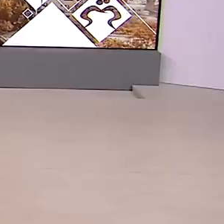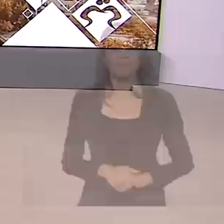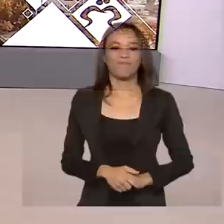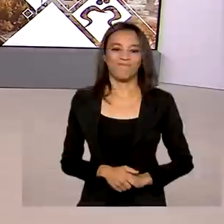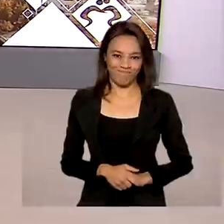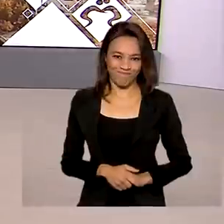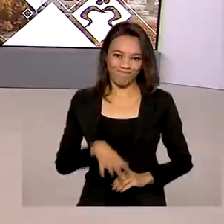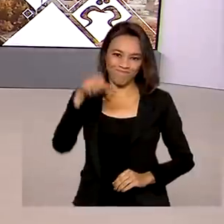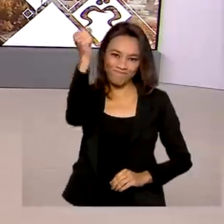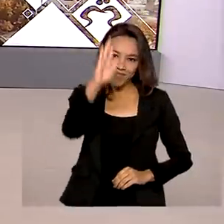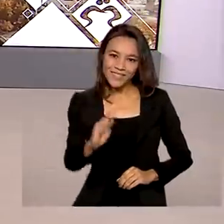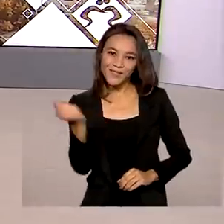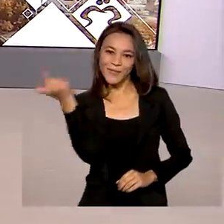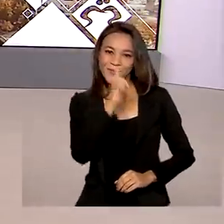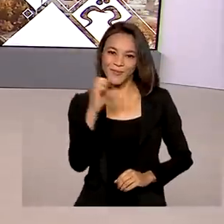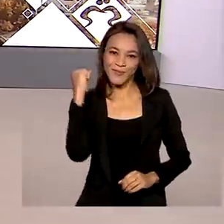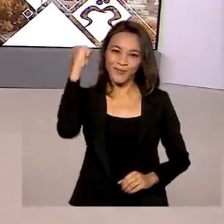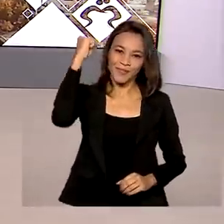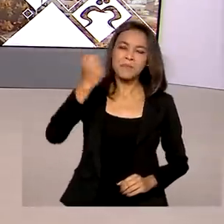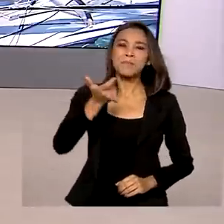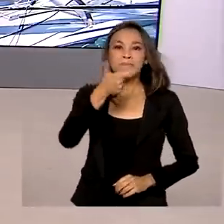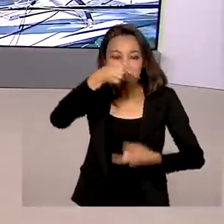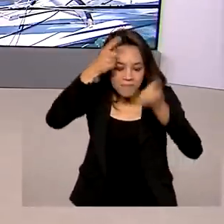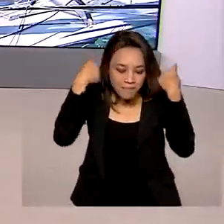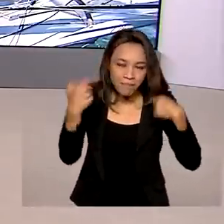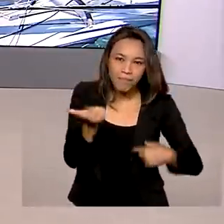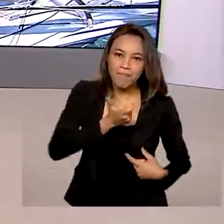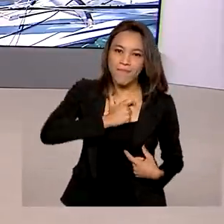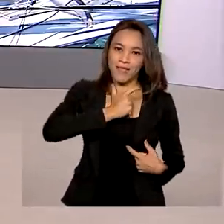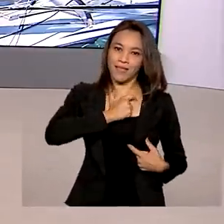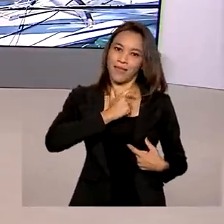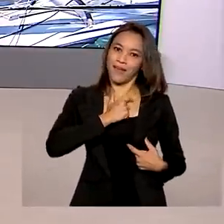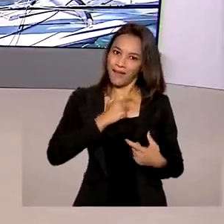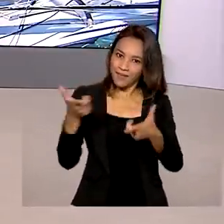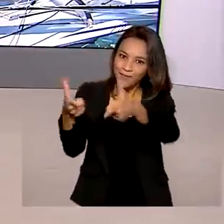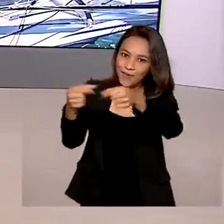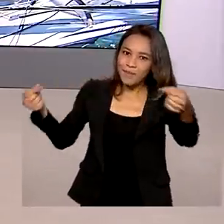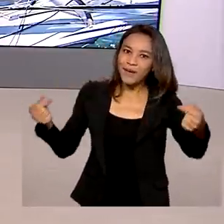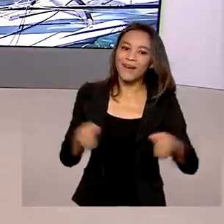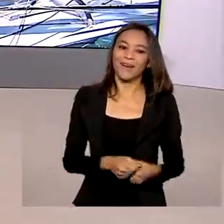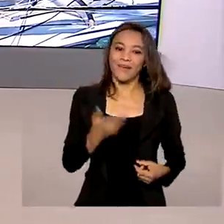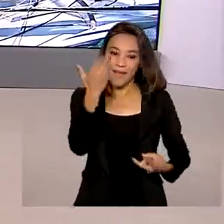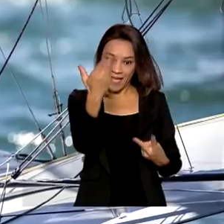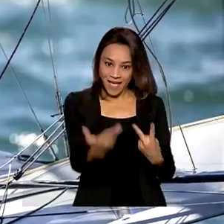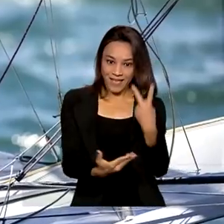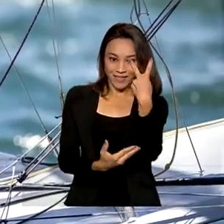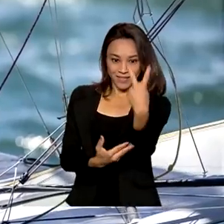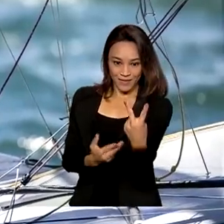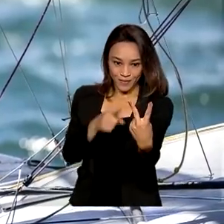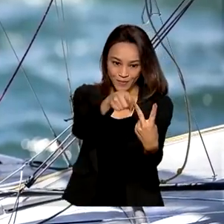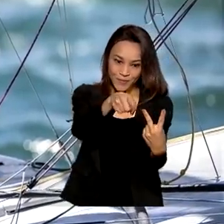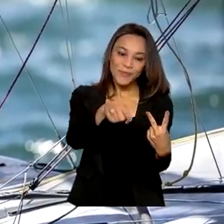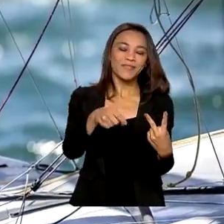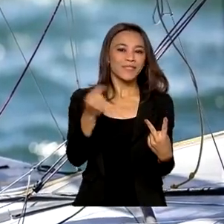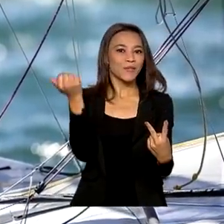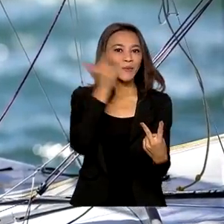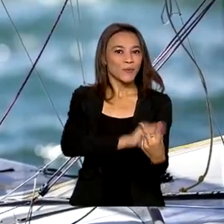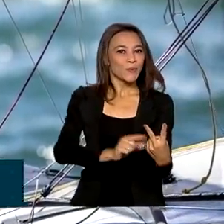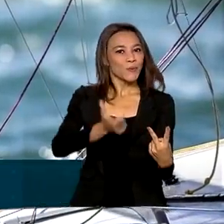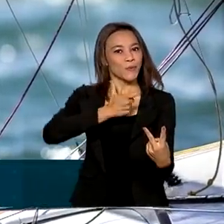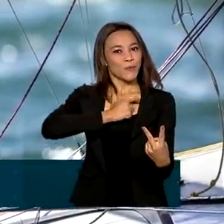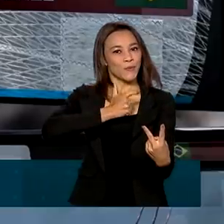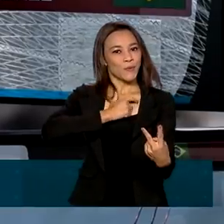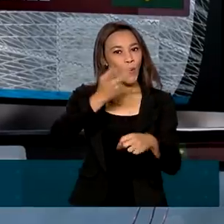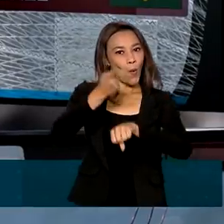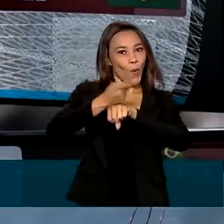O Brasil conquistou mais medalhas em Tóquio. As brasileiras Martini Grael e Caena Kunze levaram ouro